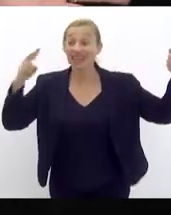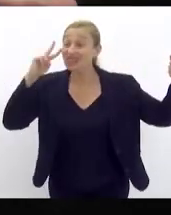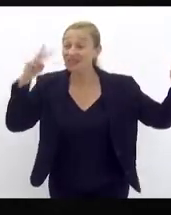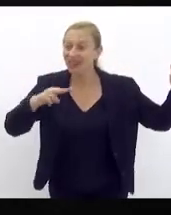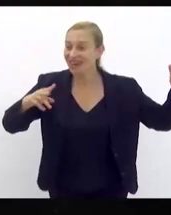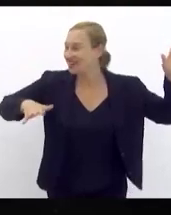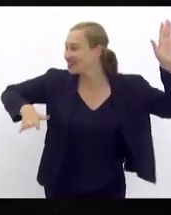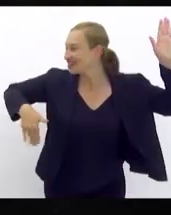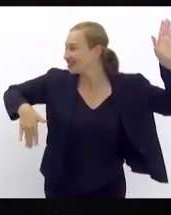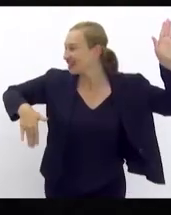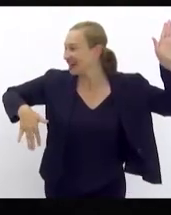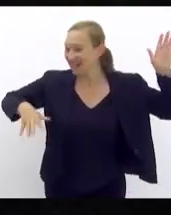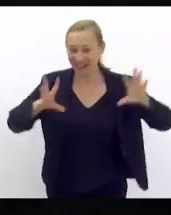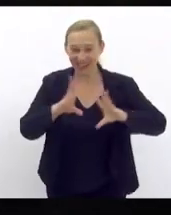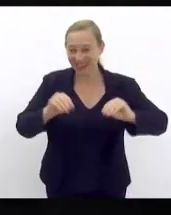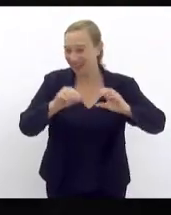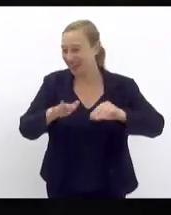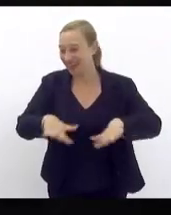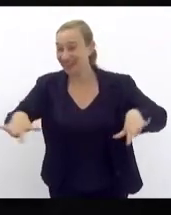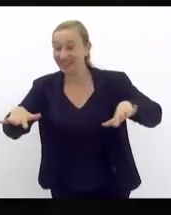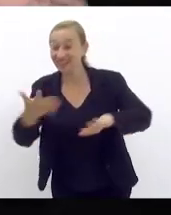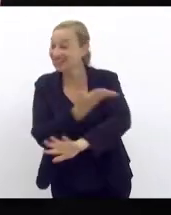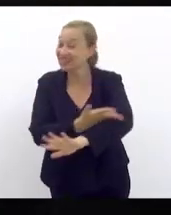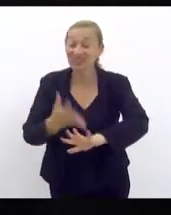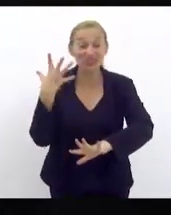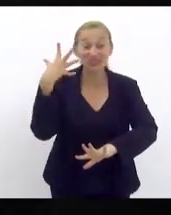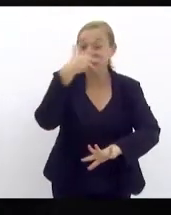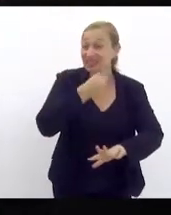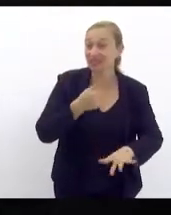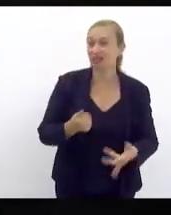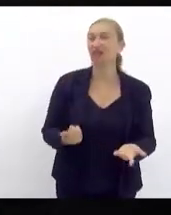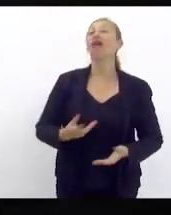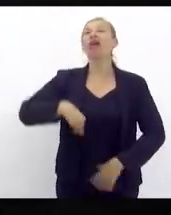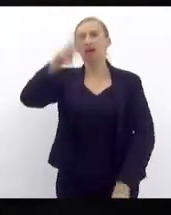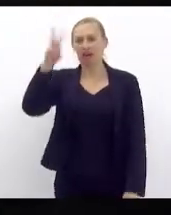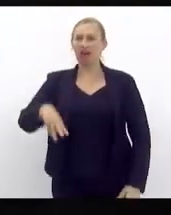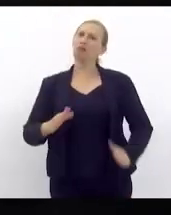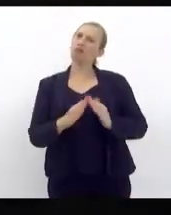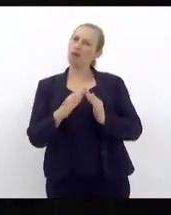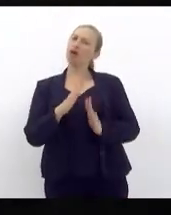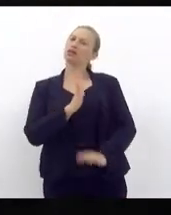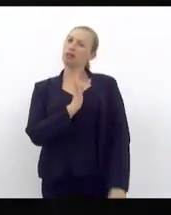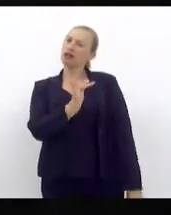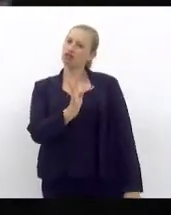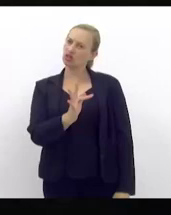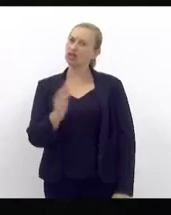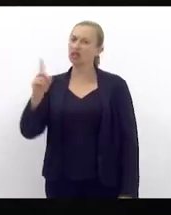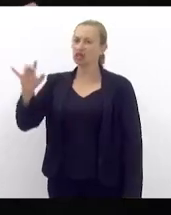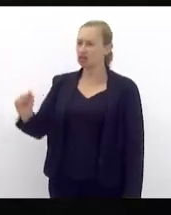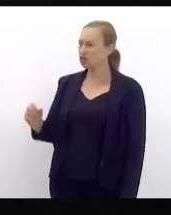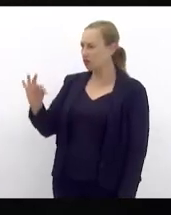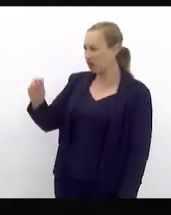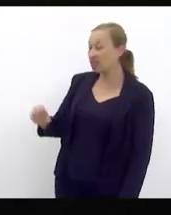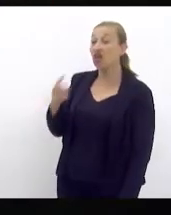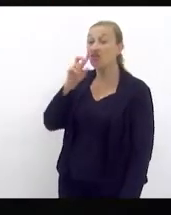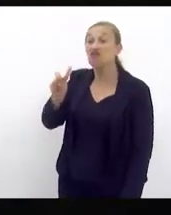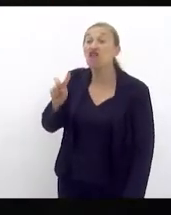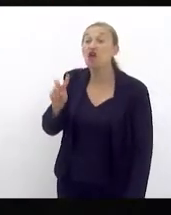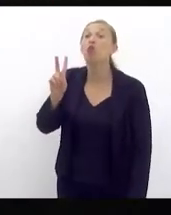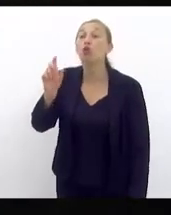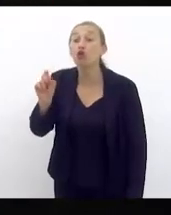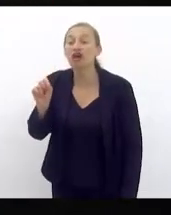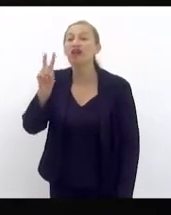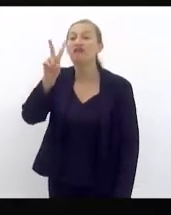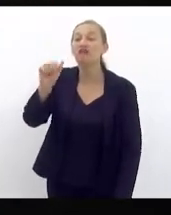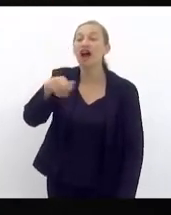a área da praia branquinha tudo aceso quem mora na Baixada quem mora na Zona Sul abre a janela e um valão uma escola toda